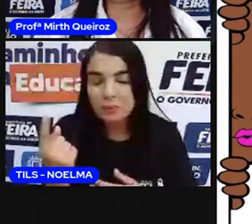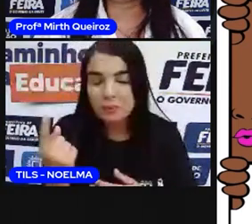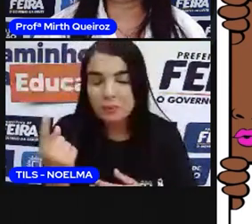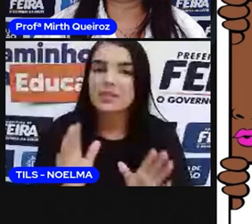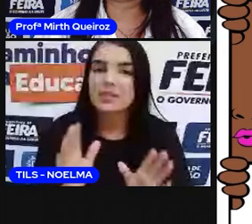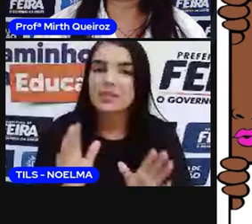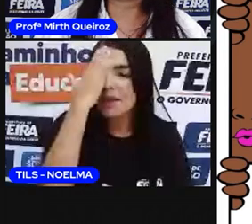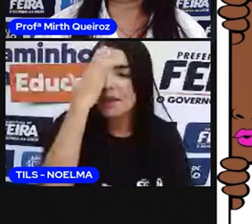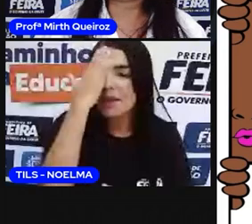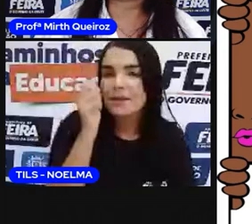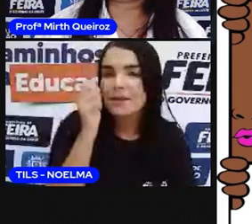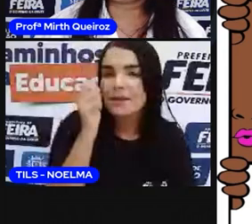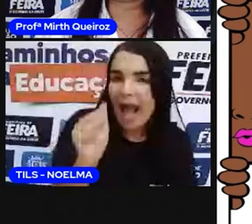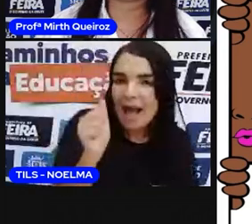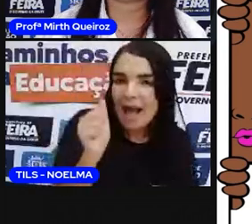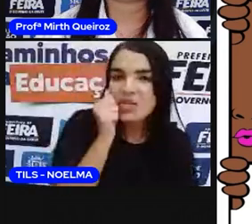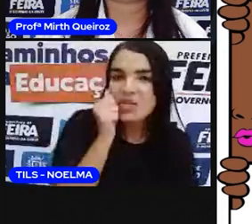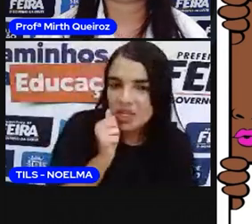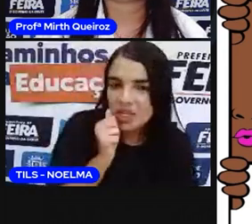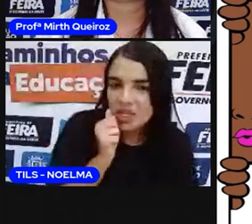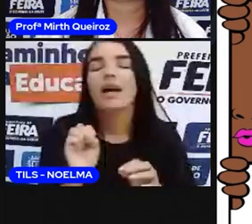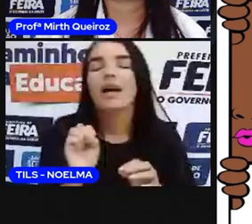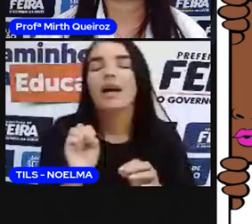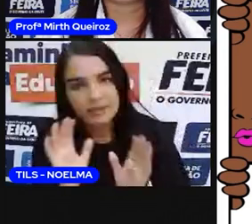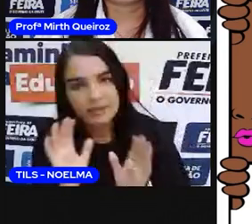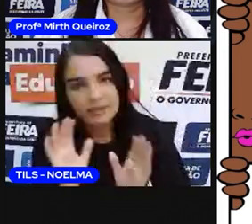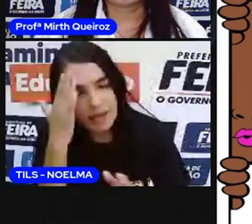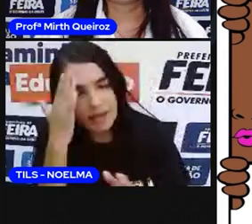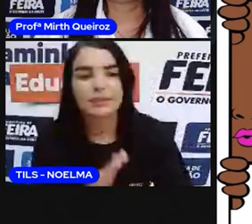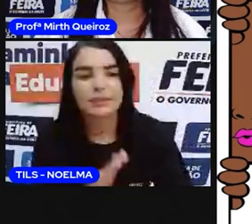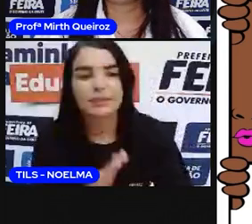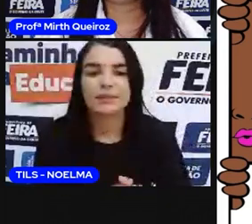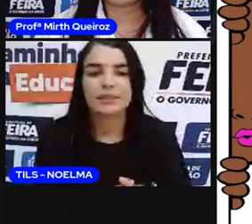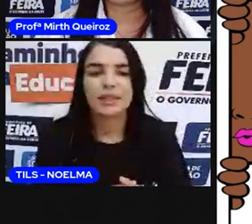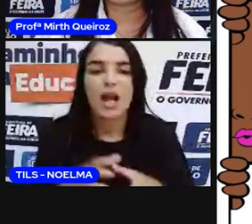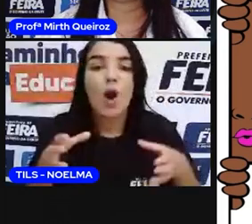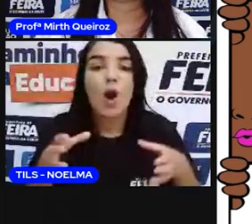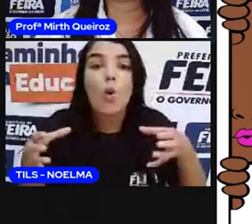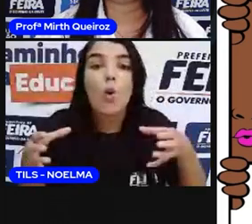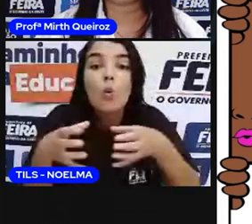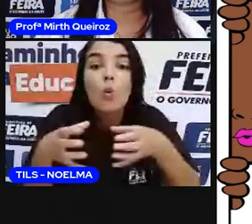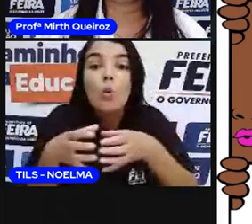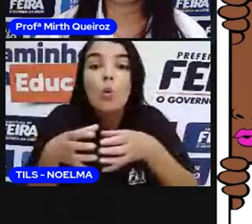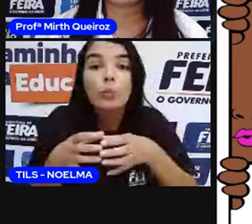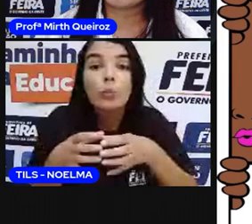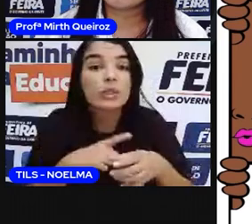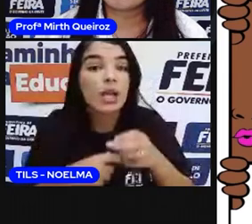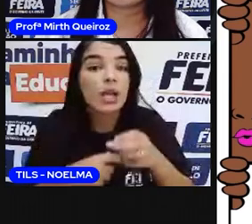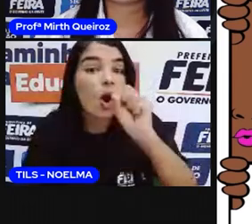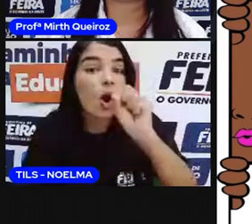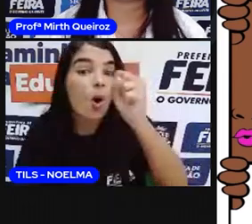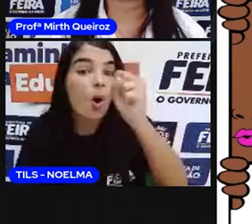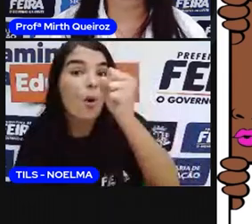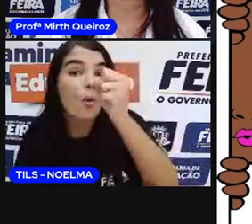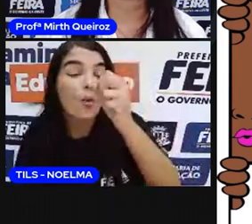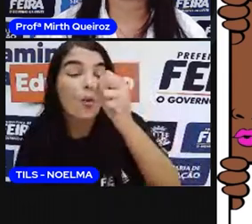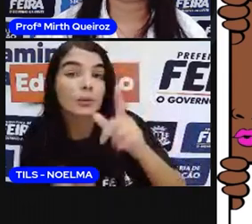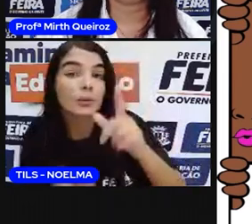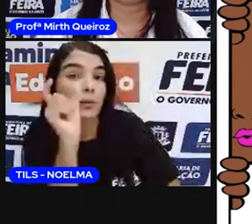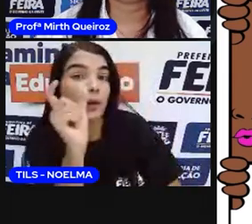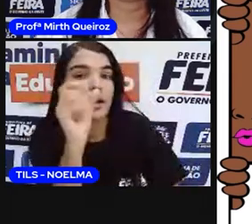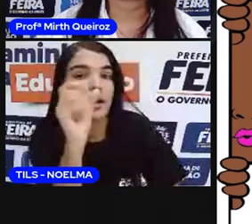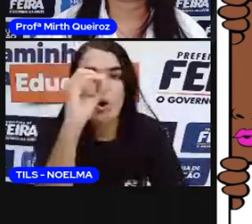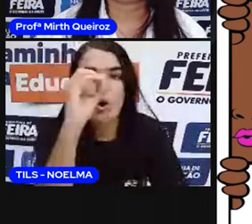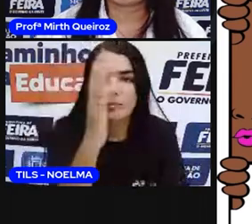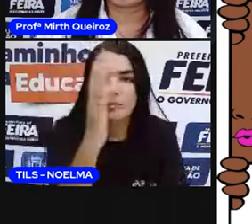um menino, é no geral. É um grupo formado de oito palavras, né? Que é